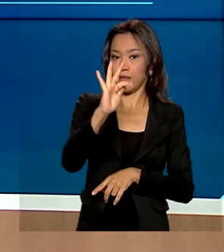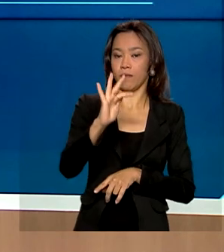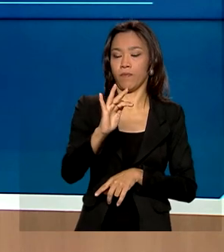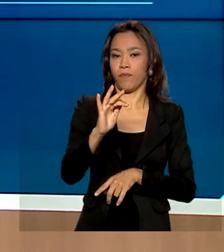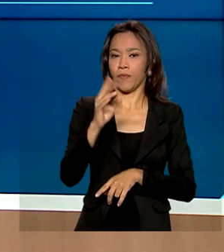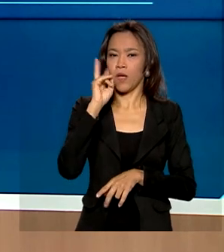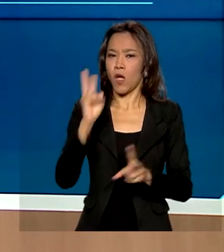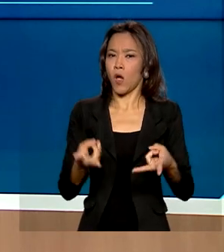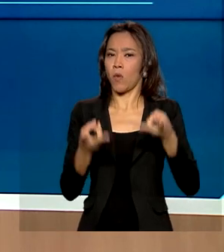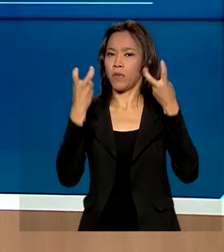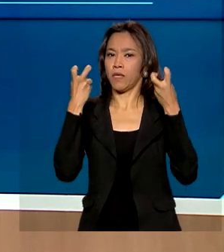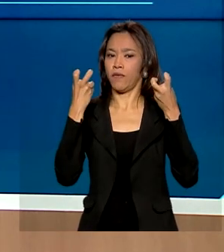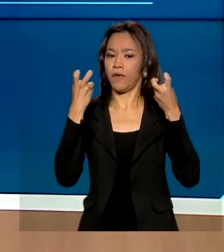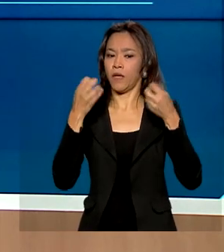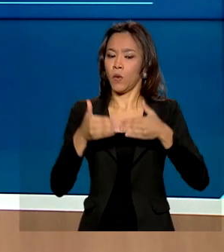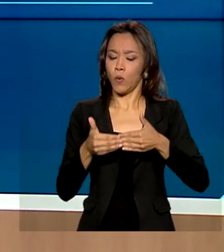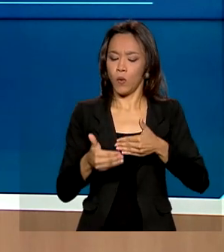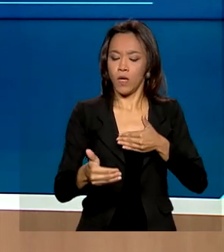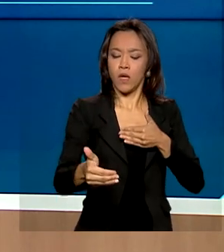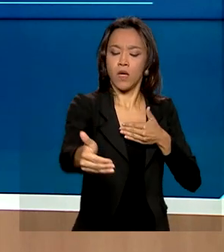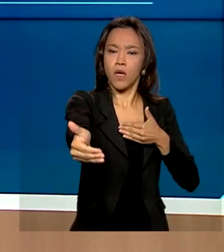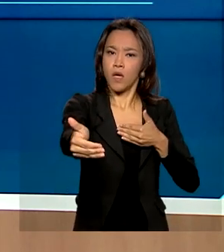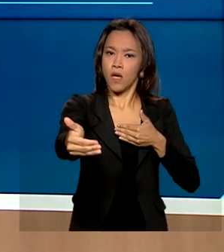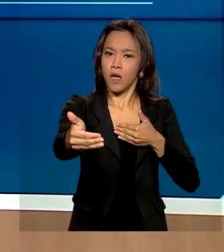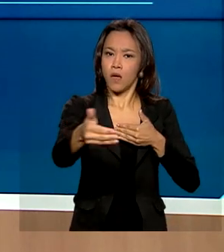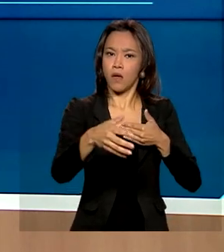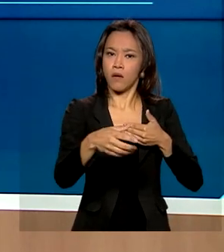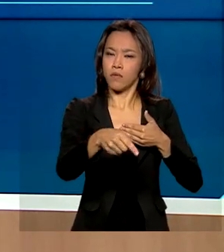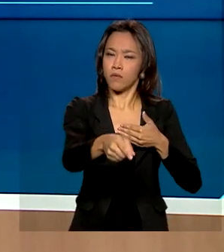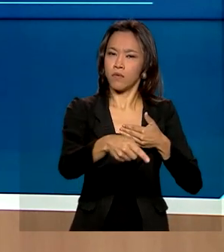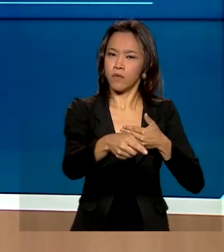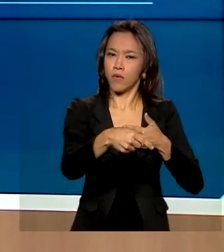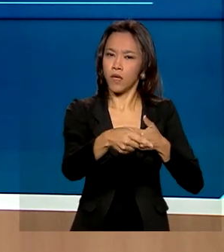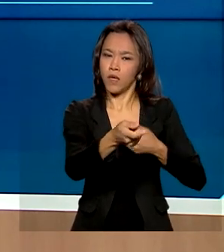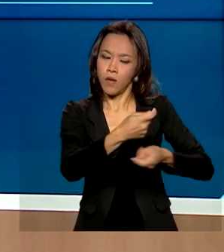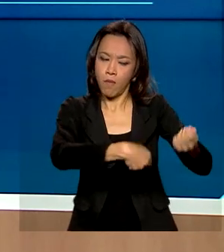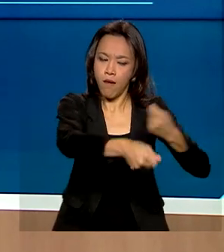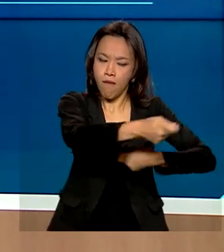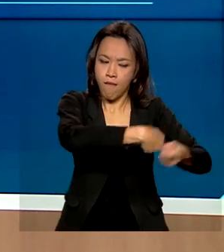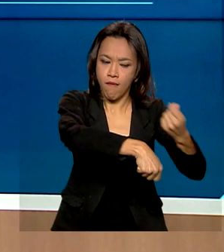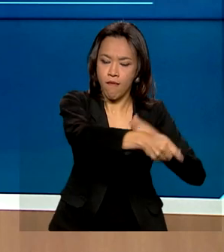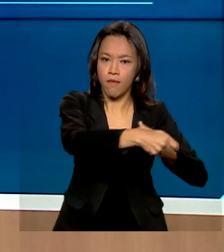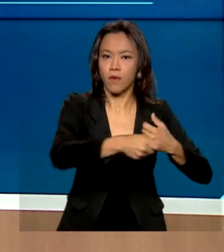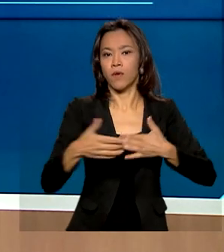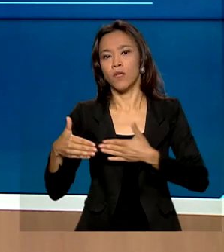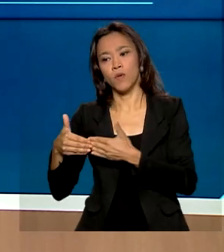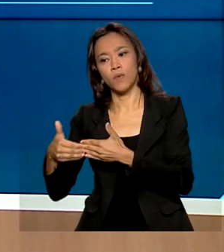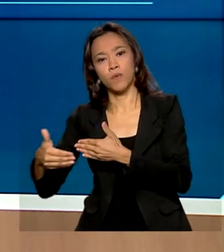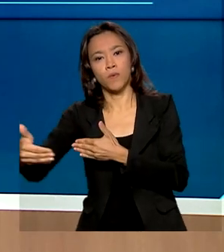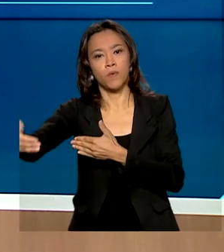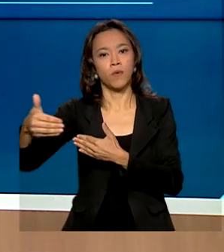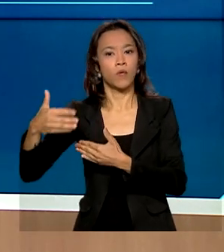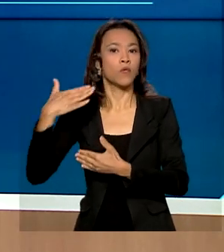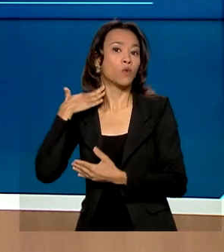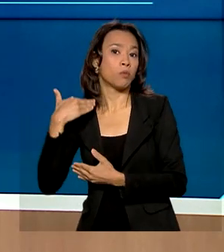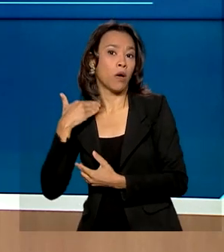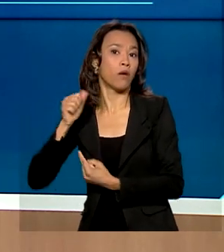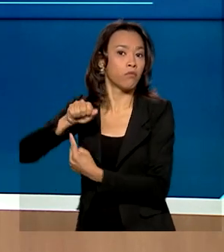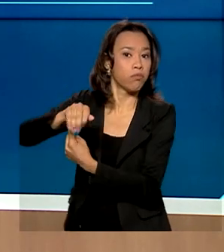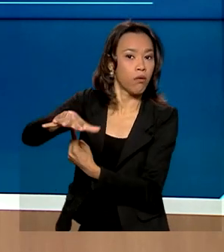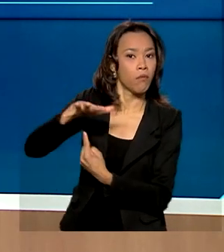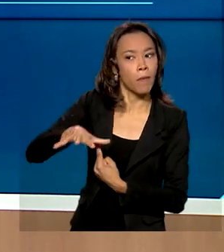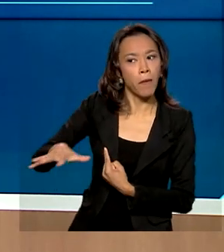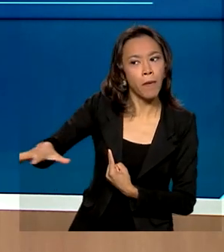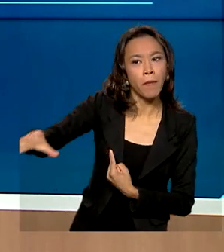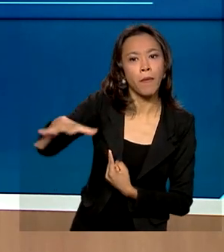das expectativas do mercado e das expectativas das autoridades monetárias se convergindo, se encontrando nesse